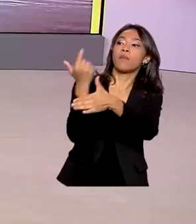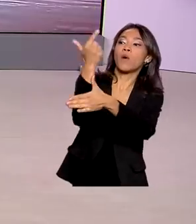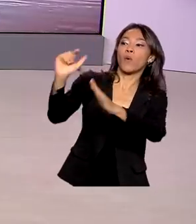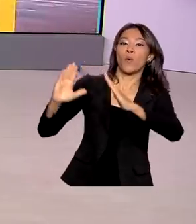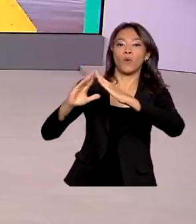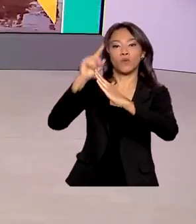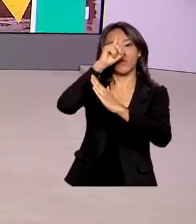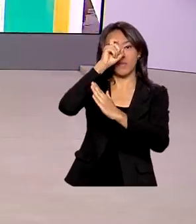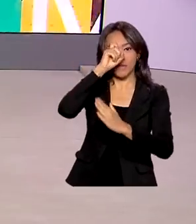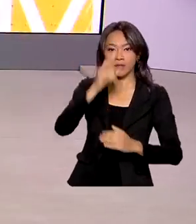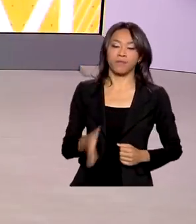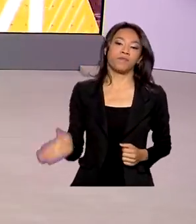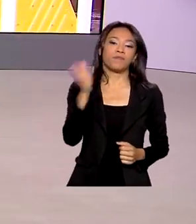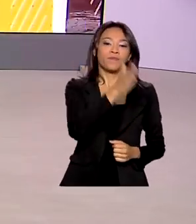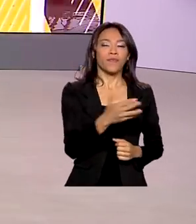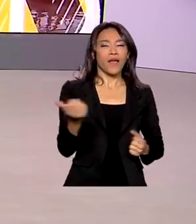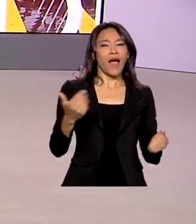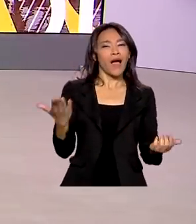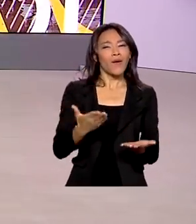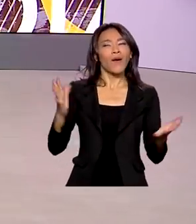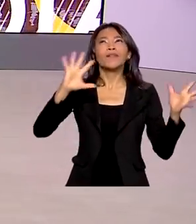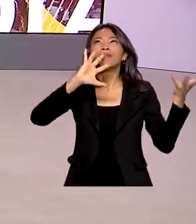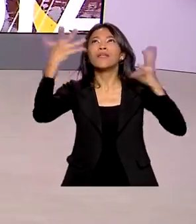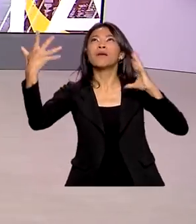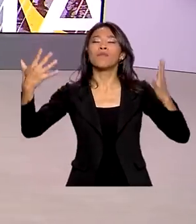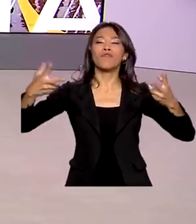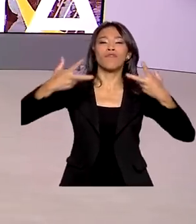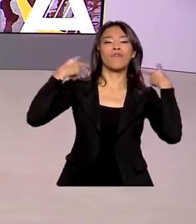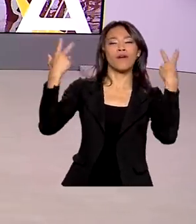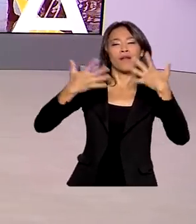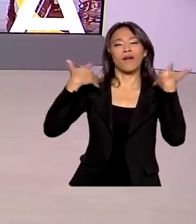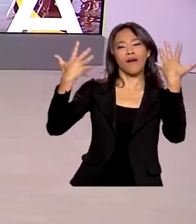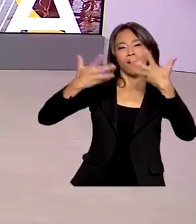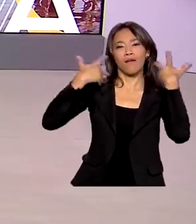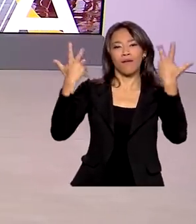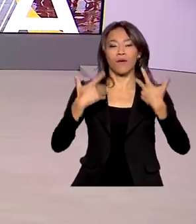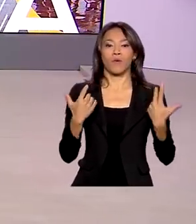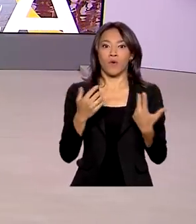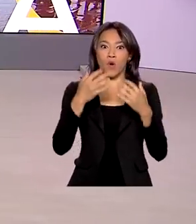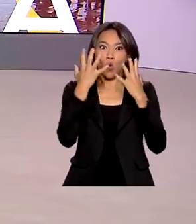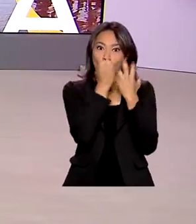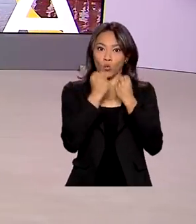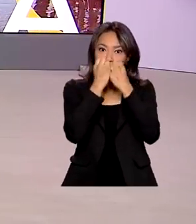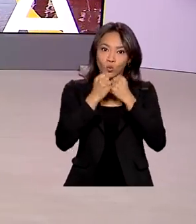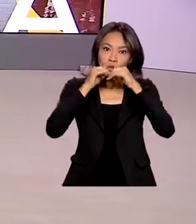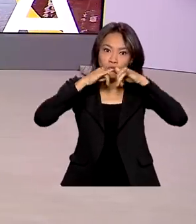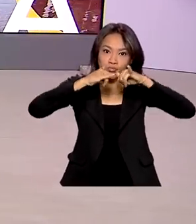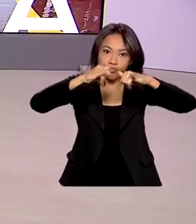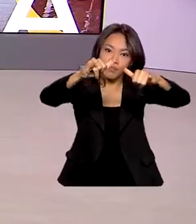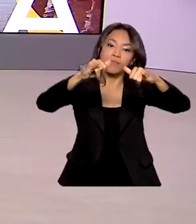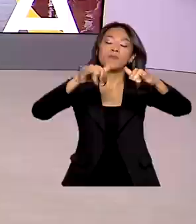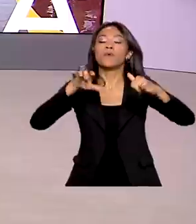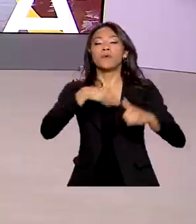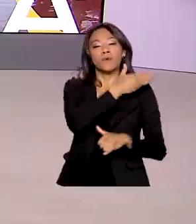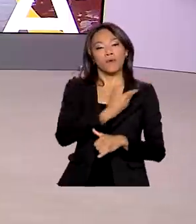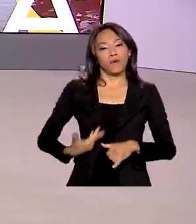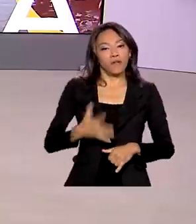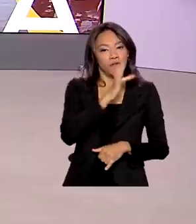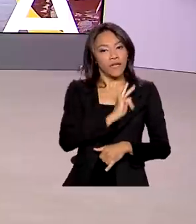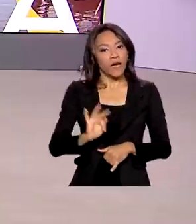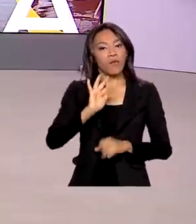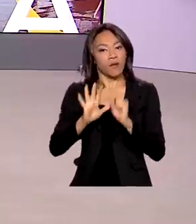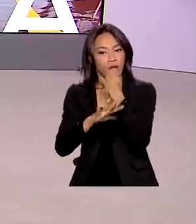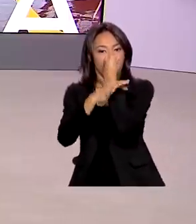Com a chegada do verão, período de maior consumo de energia elétrica, o governo pensou em alternativas para garantir o abastecimento.